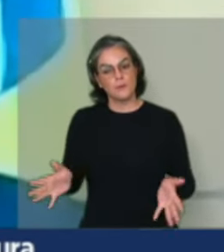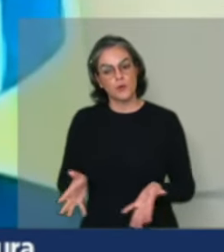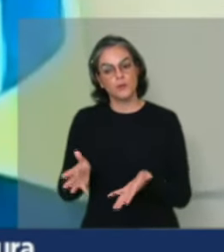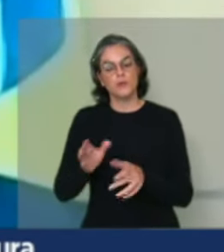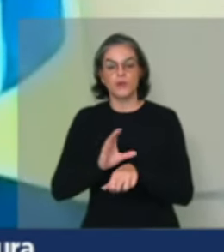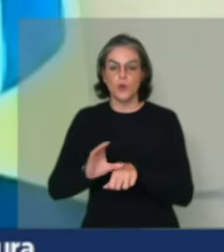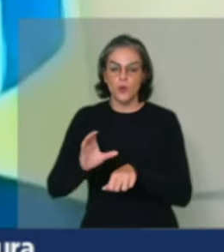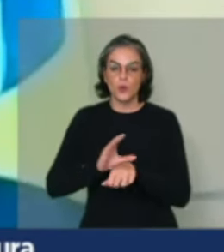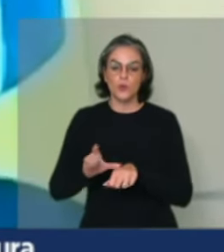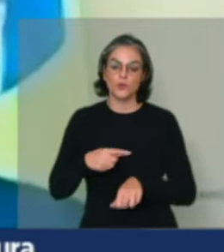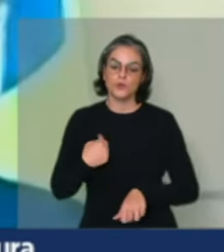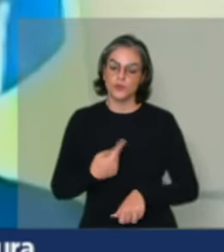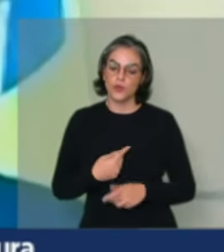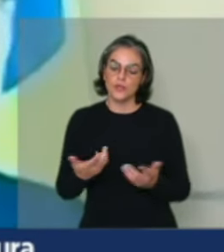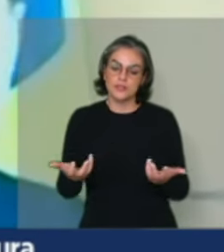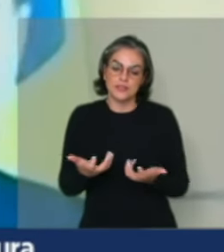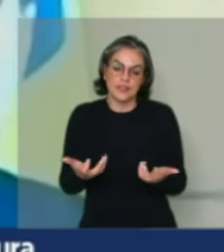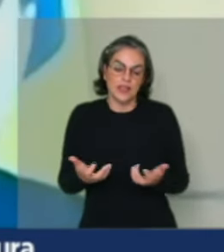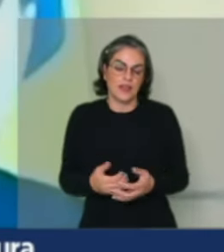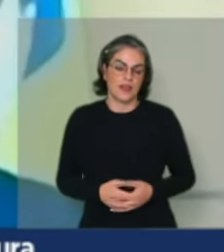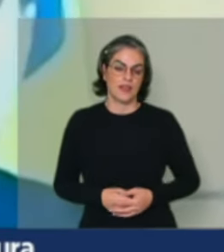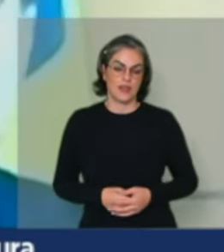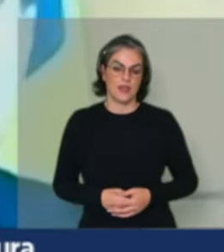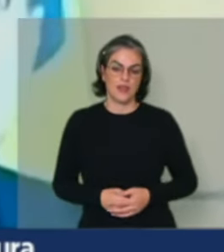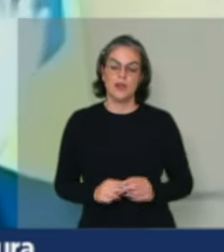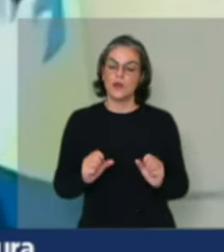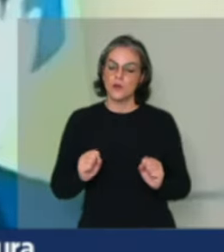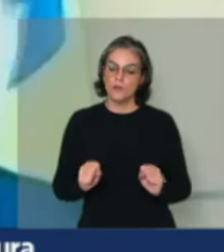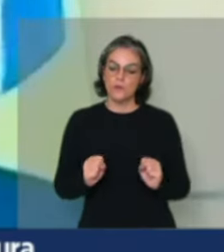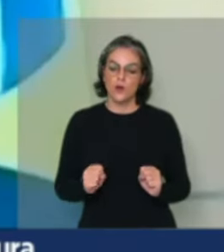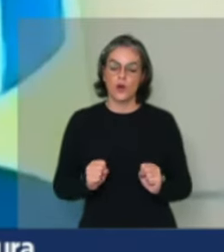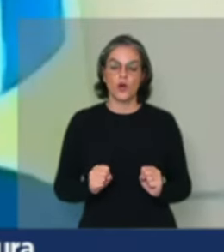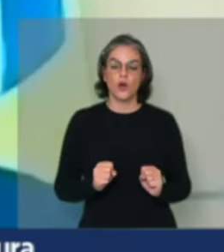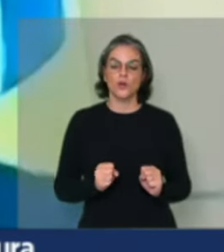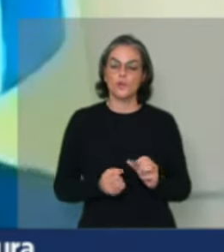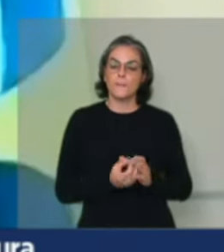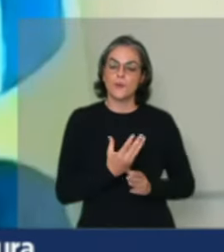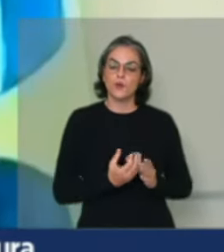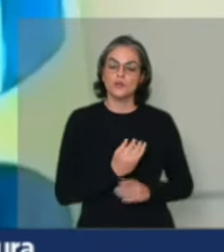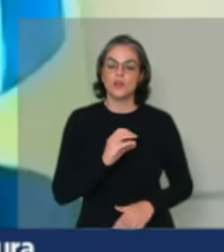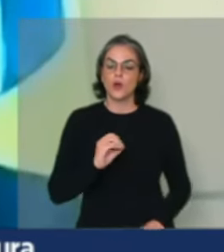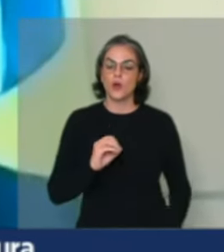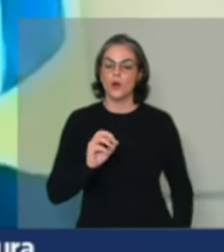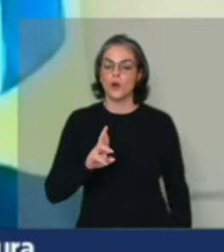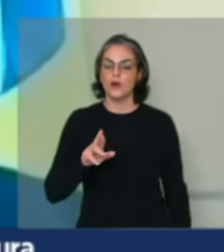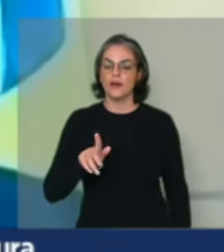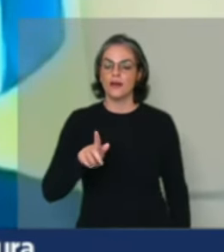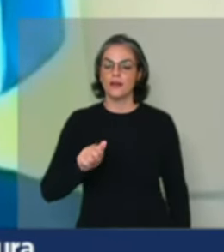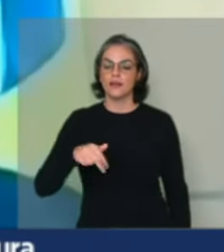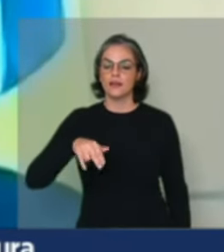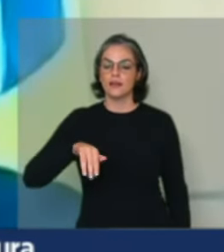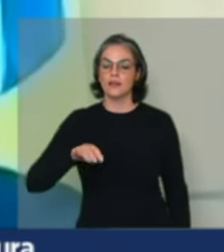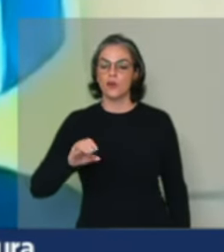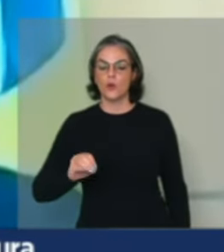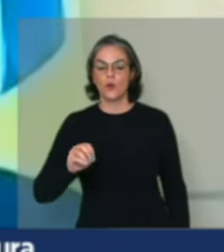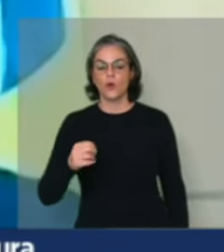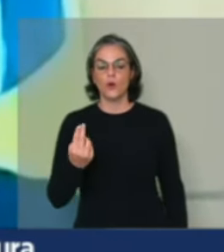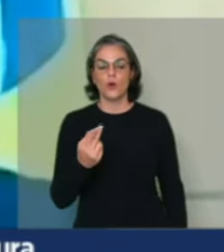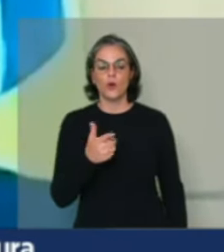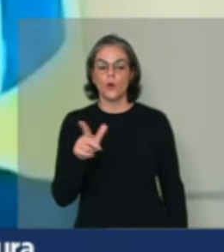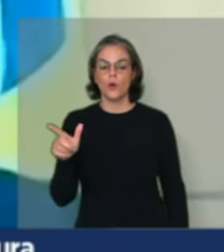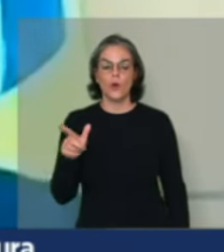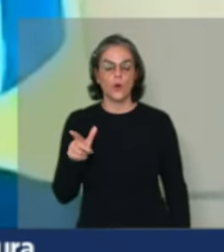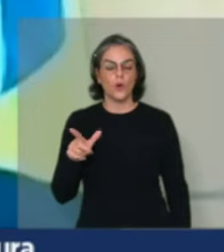queremos. Desde especialização em produção de orgânicos a qualquer outro tema que seja importante da biodiversidade